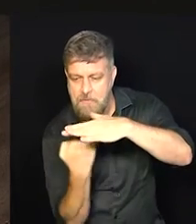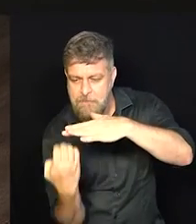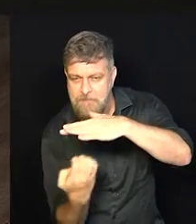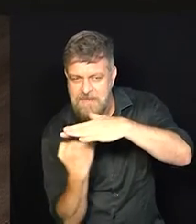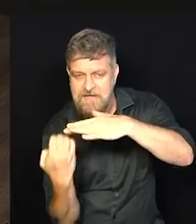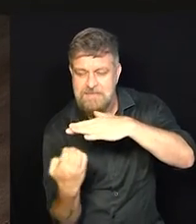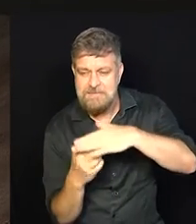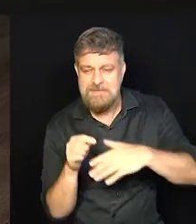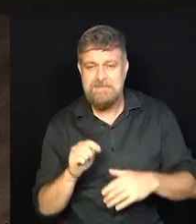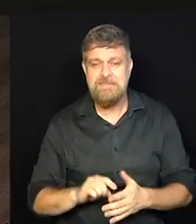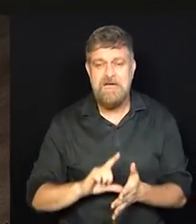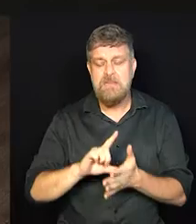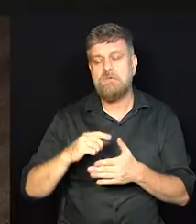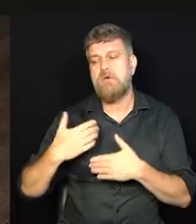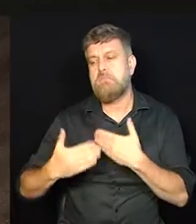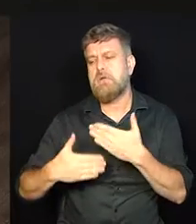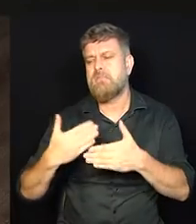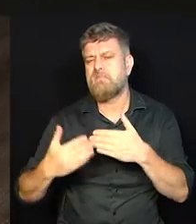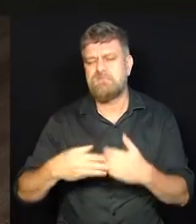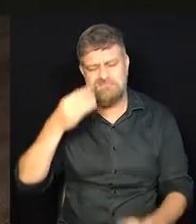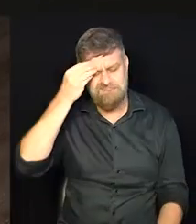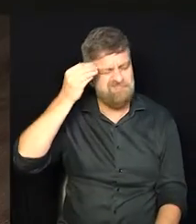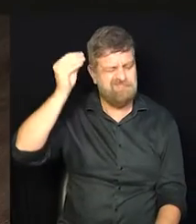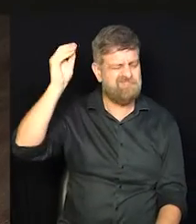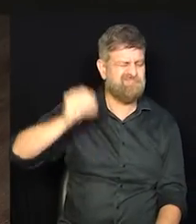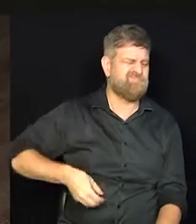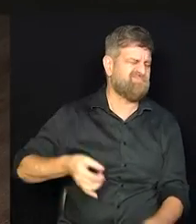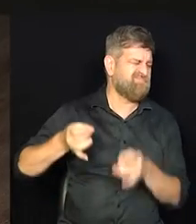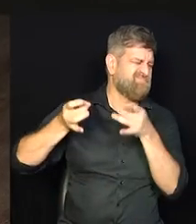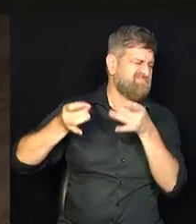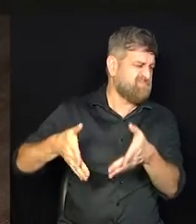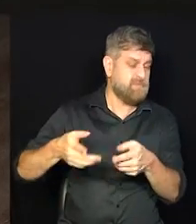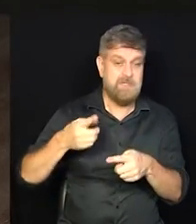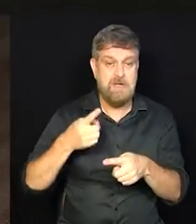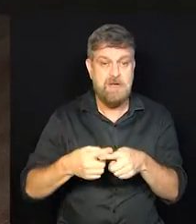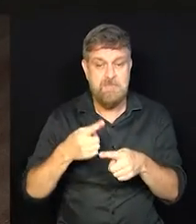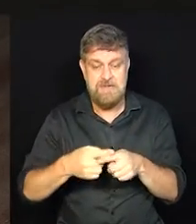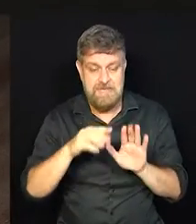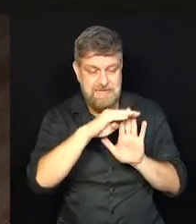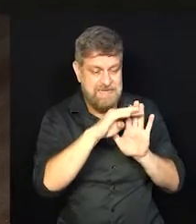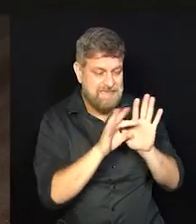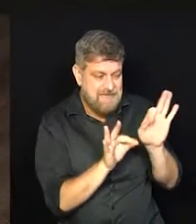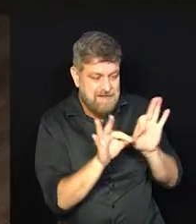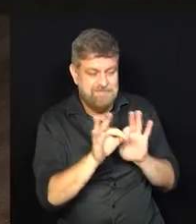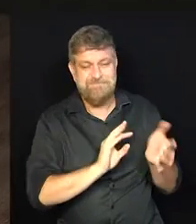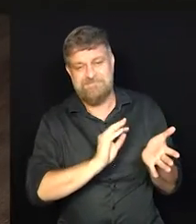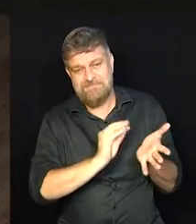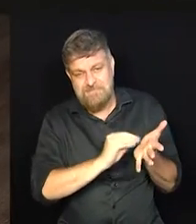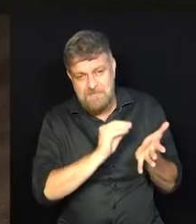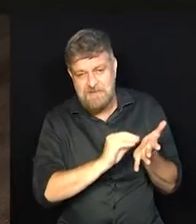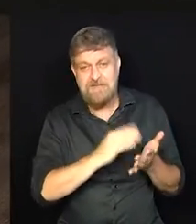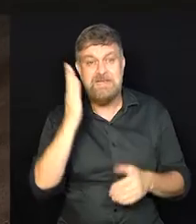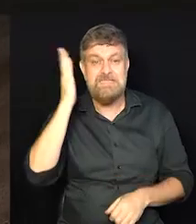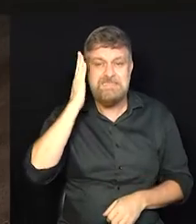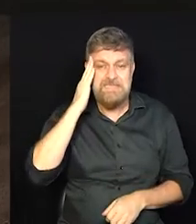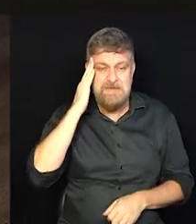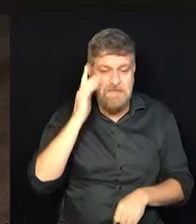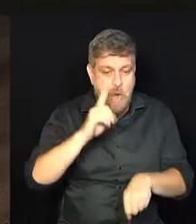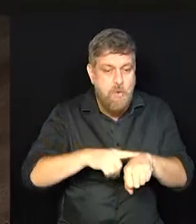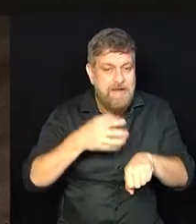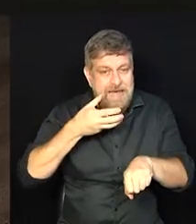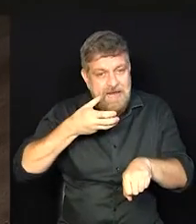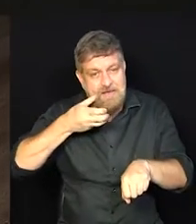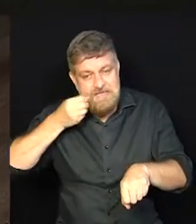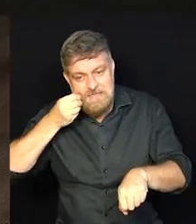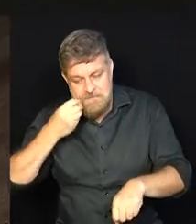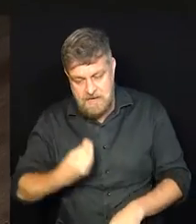mas elas acabam se decepcionando justamente porque talvez não tenha uma organização de separar horários,